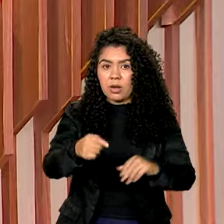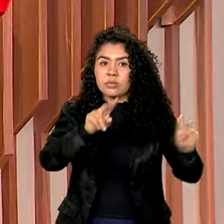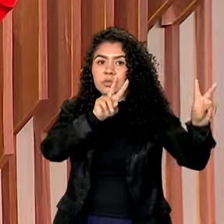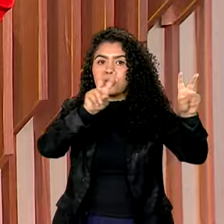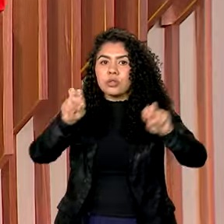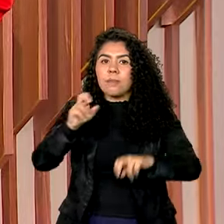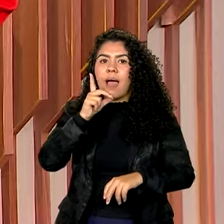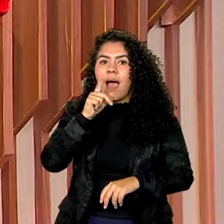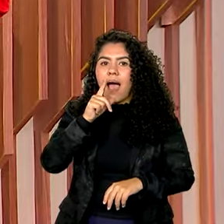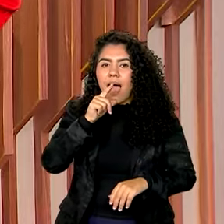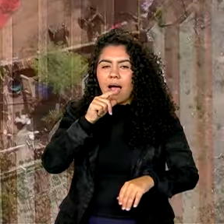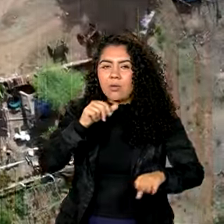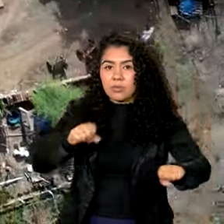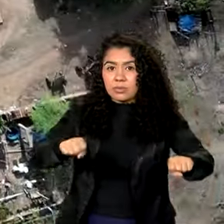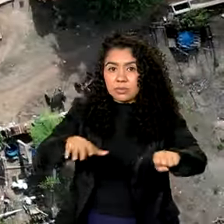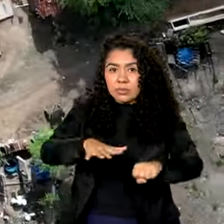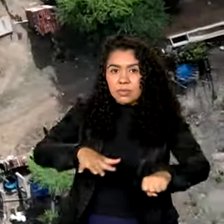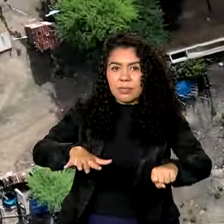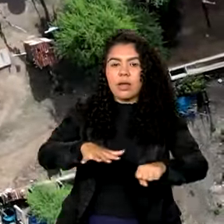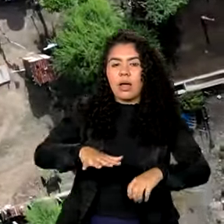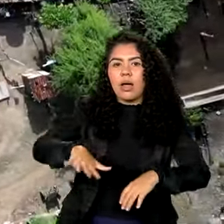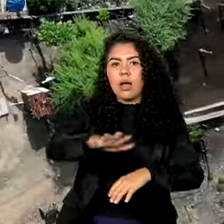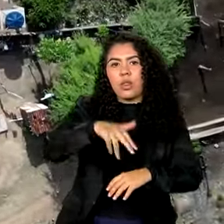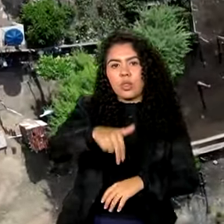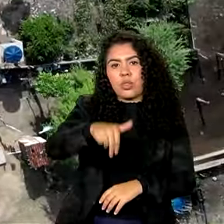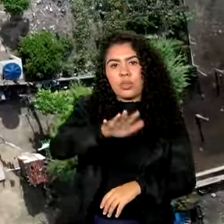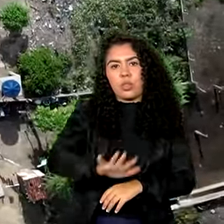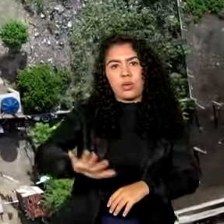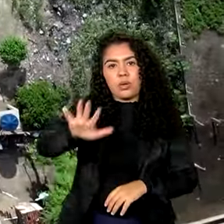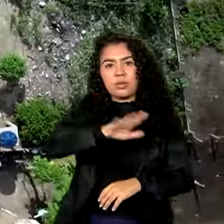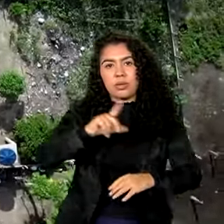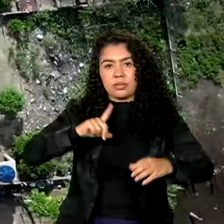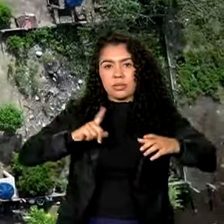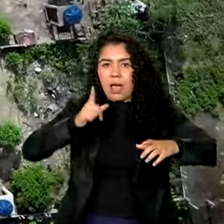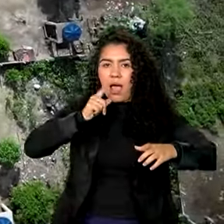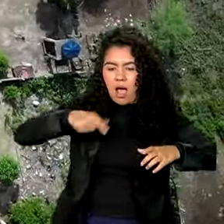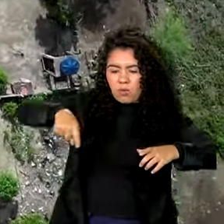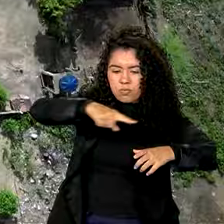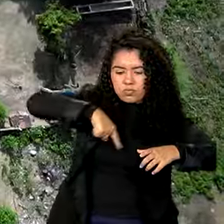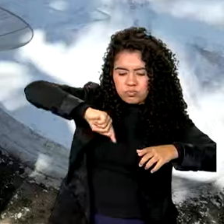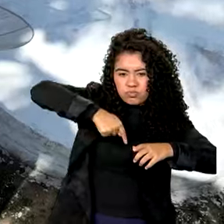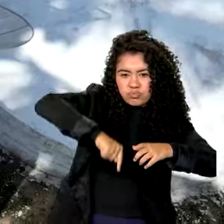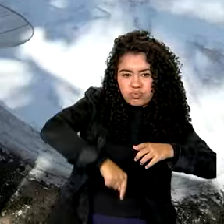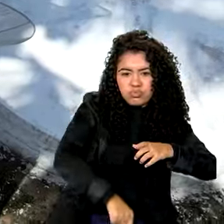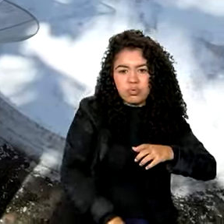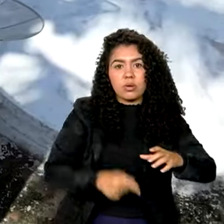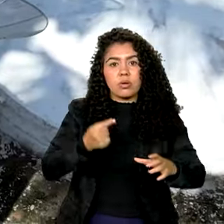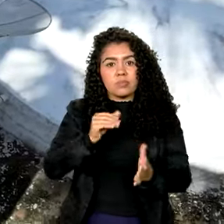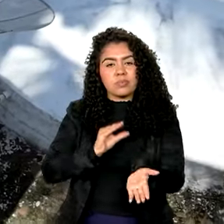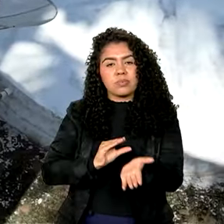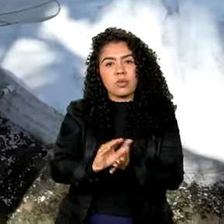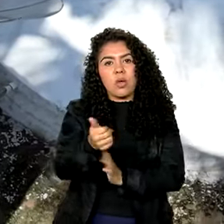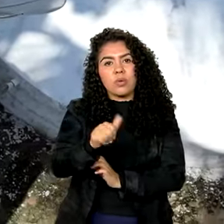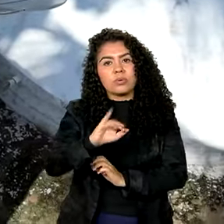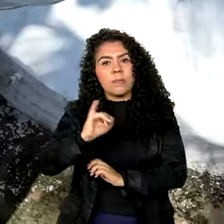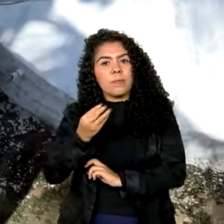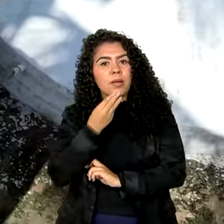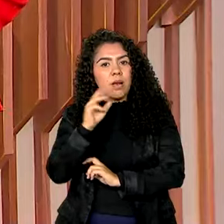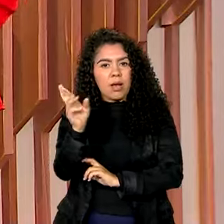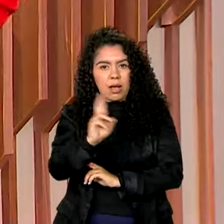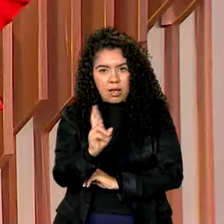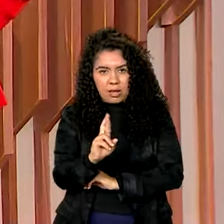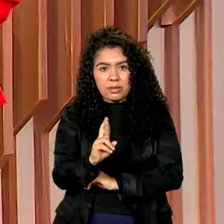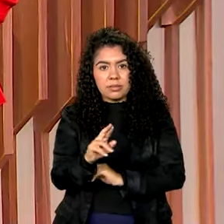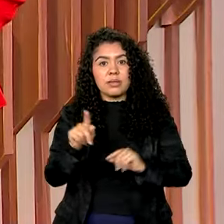Semiário do Nordestino. Programa Cisternas conta com 311 milhões de reais em investimentos este ano.